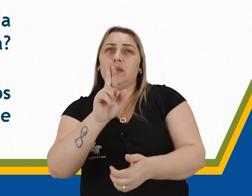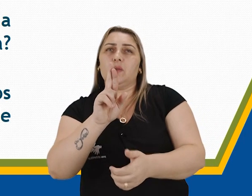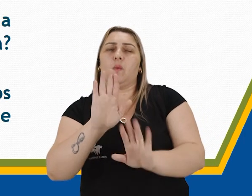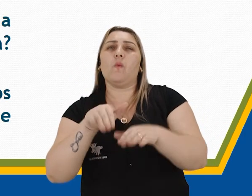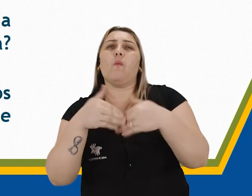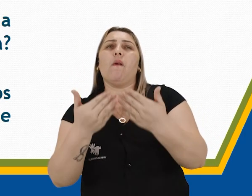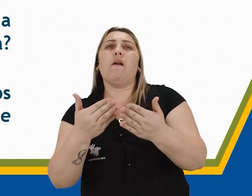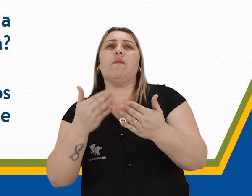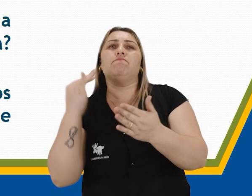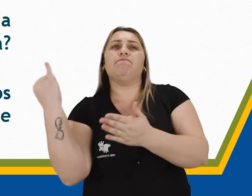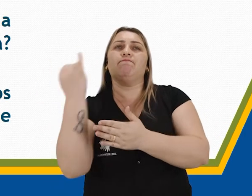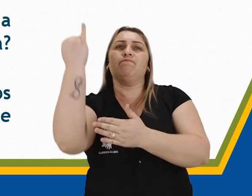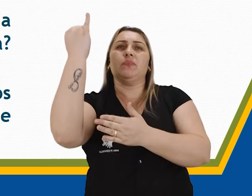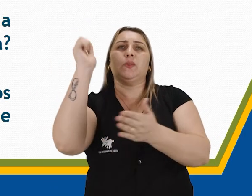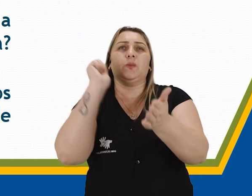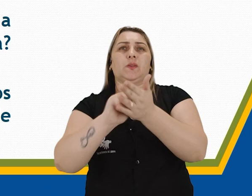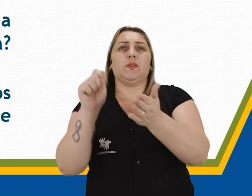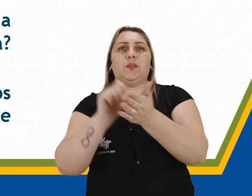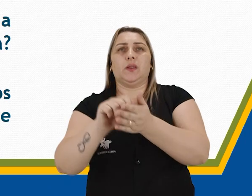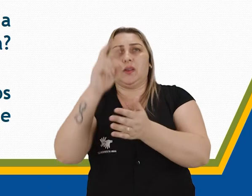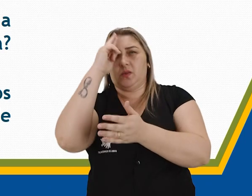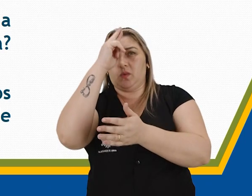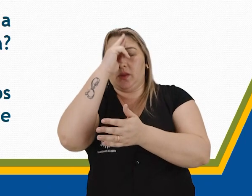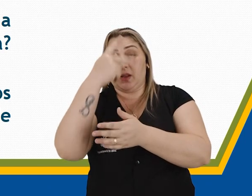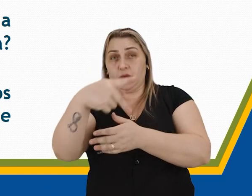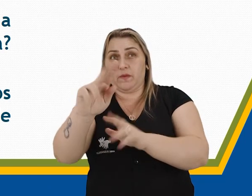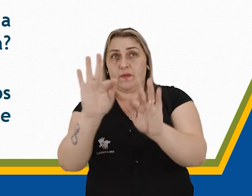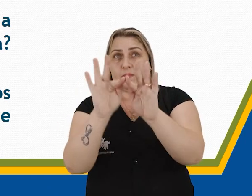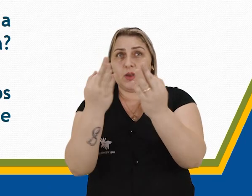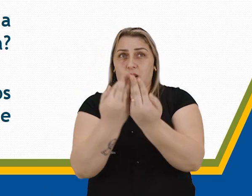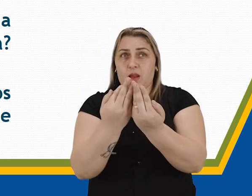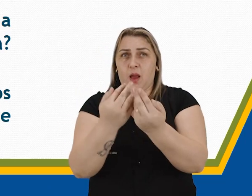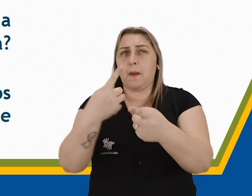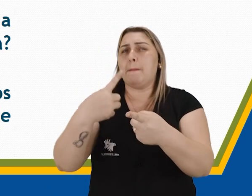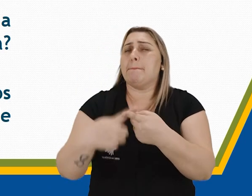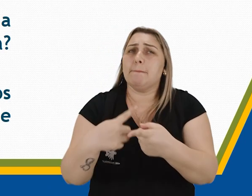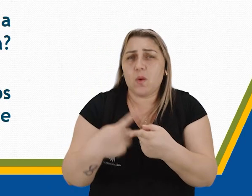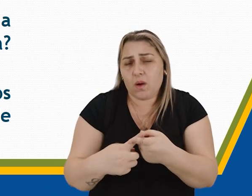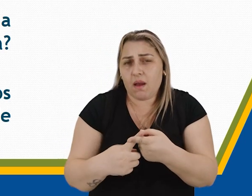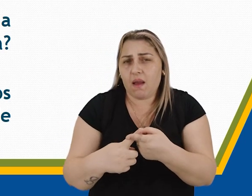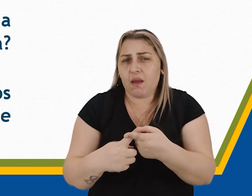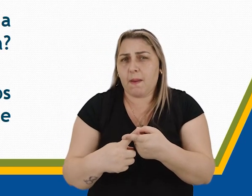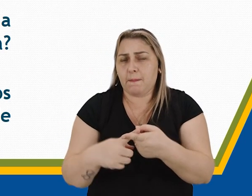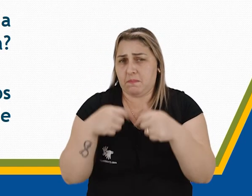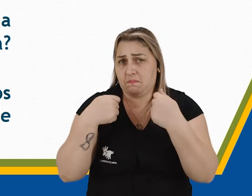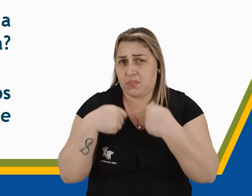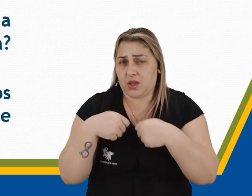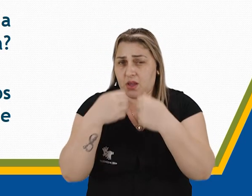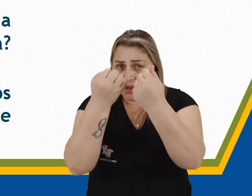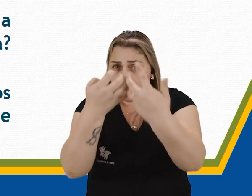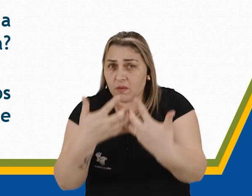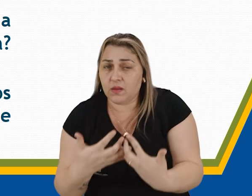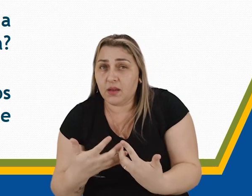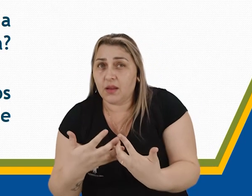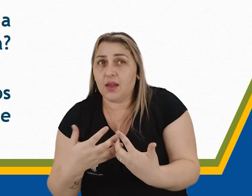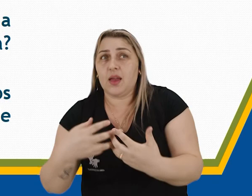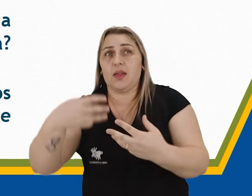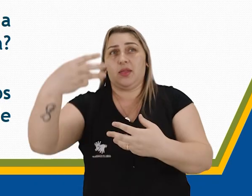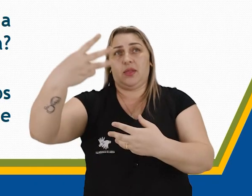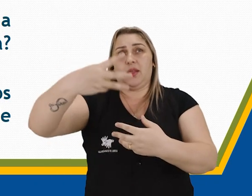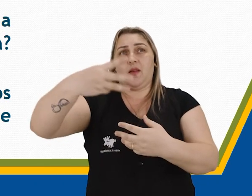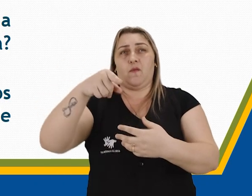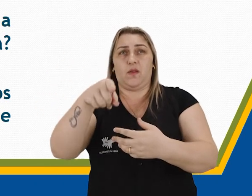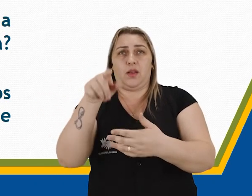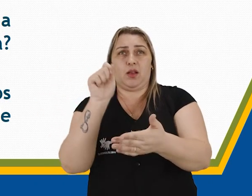qual a importância de registrar a história da sua família. Por que ela é contada? Três,